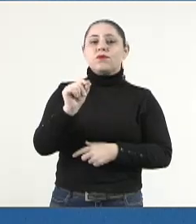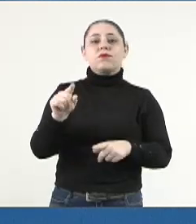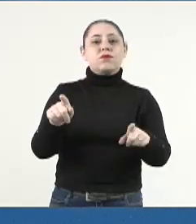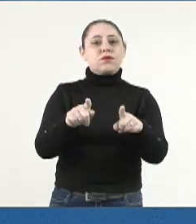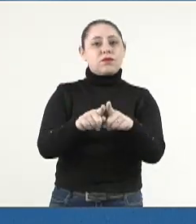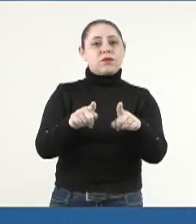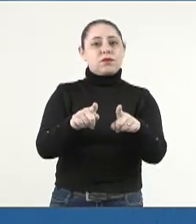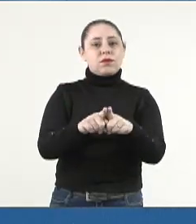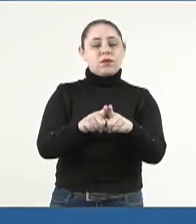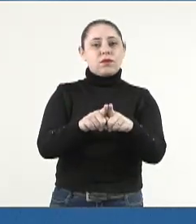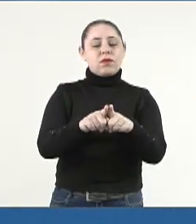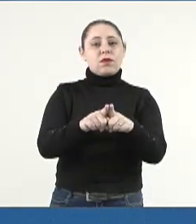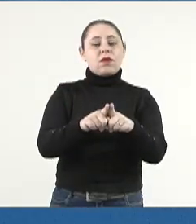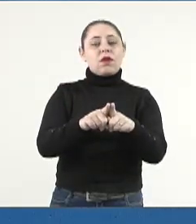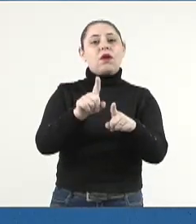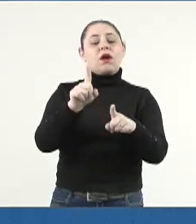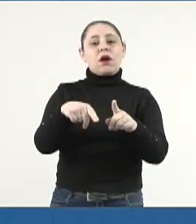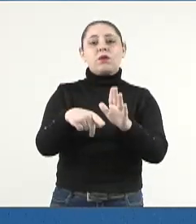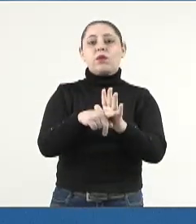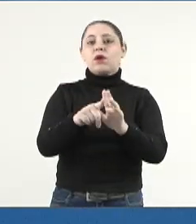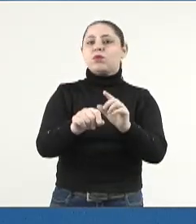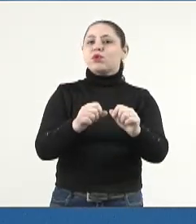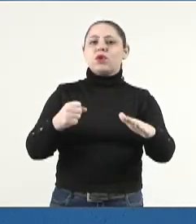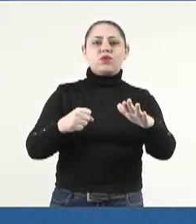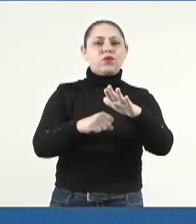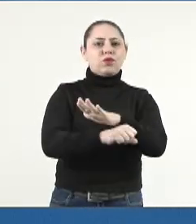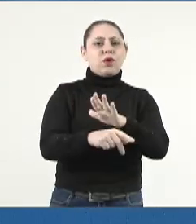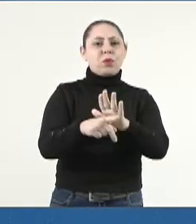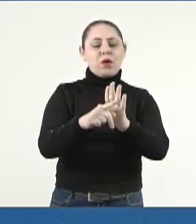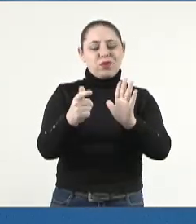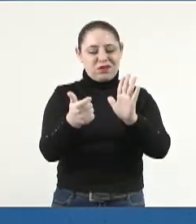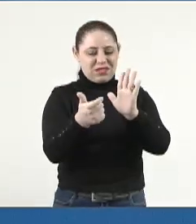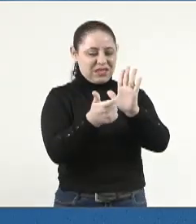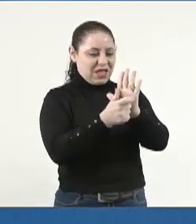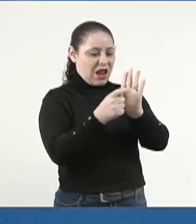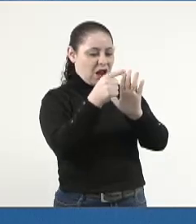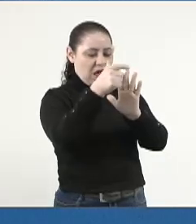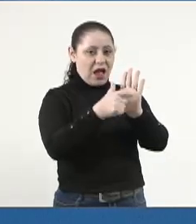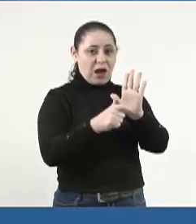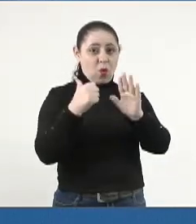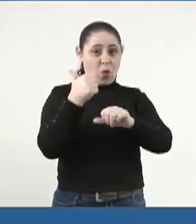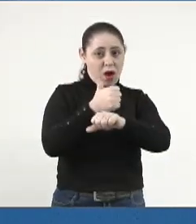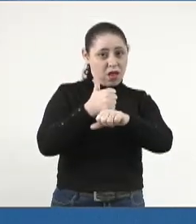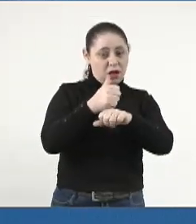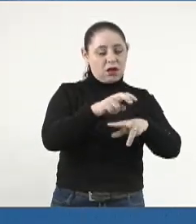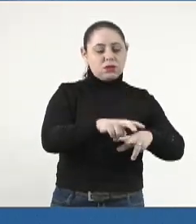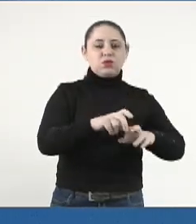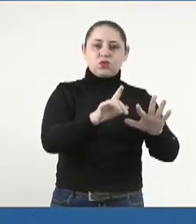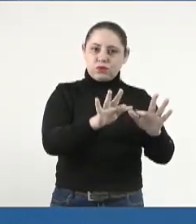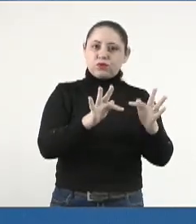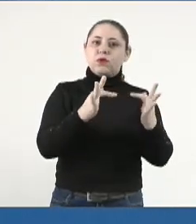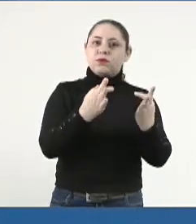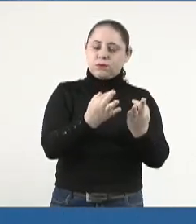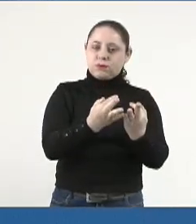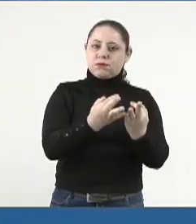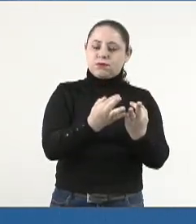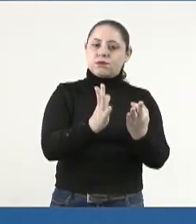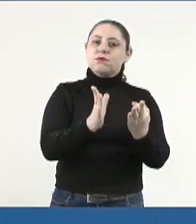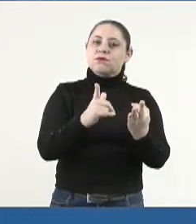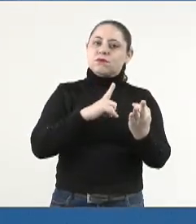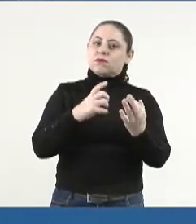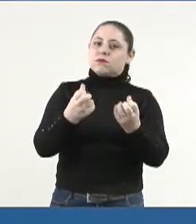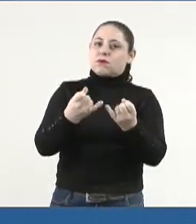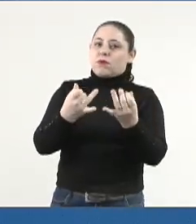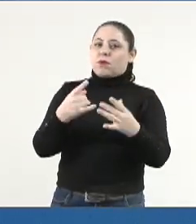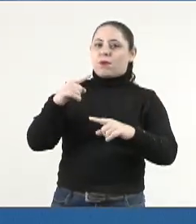também nessa questão da implantação do selo de certificação para a agricultura familiar já foi